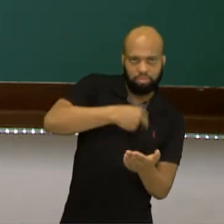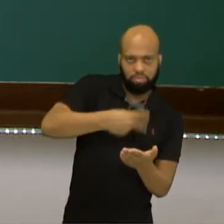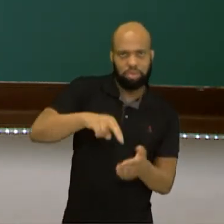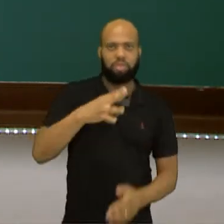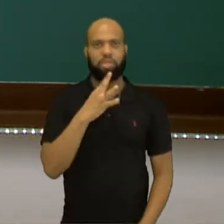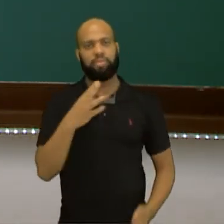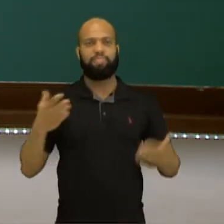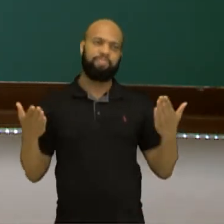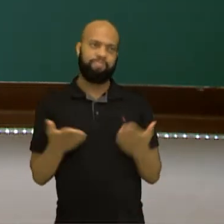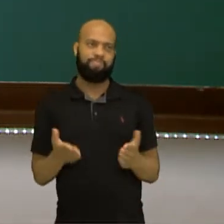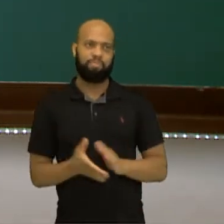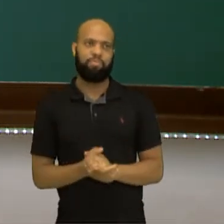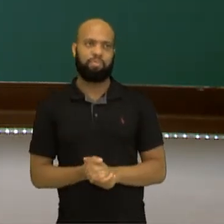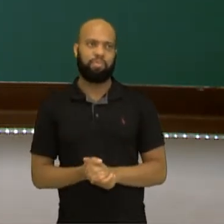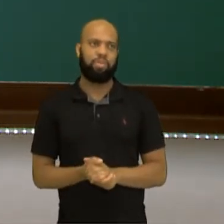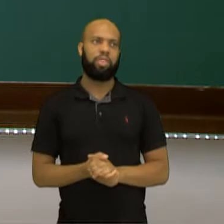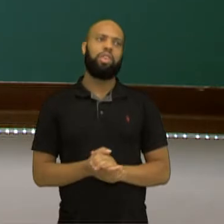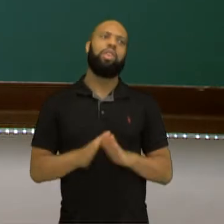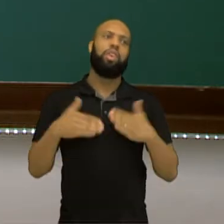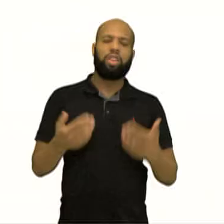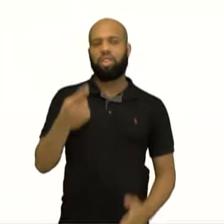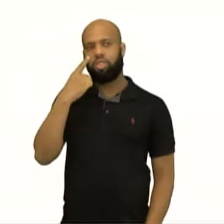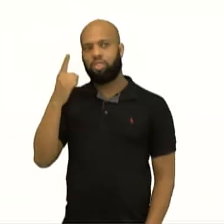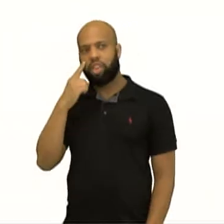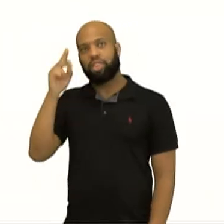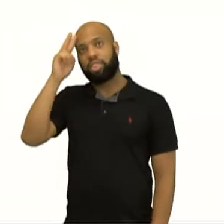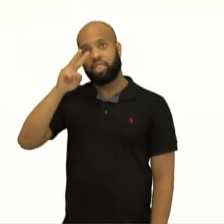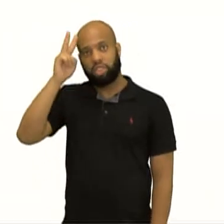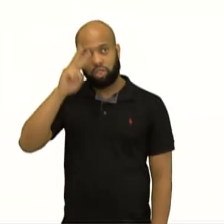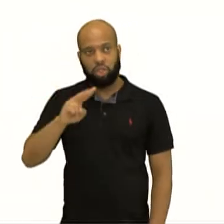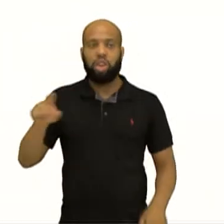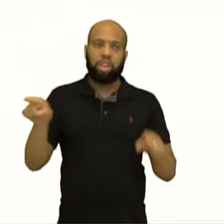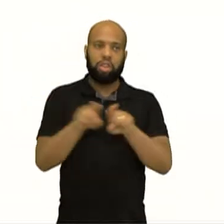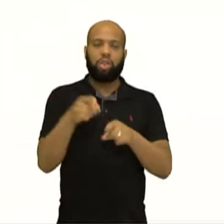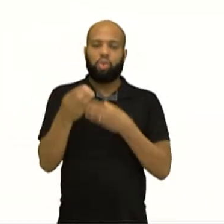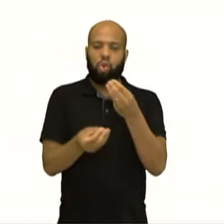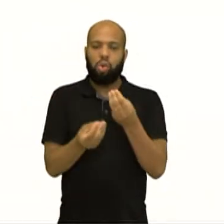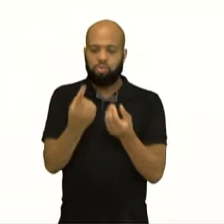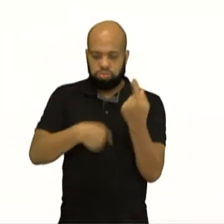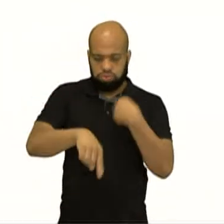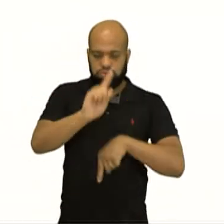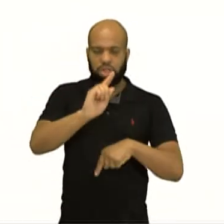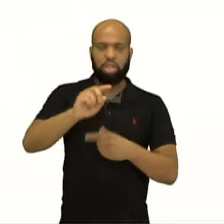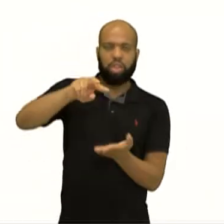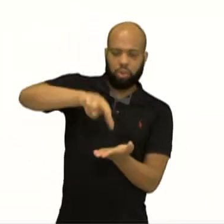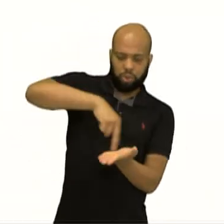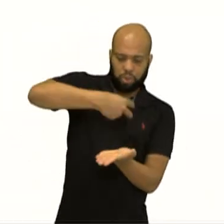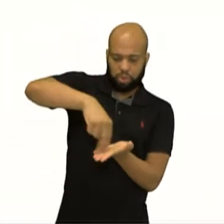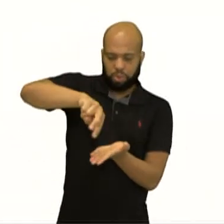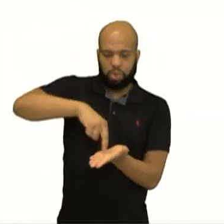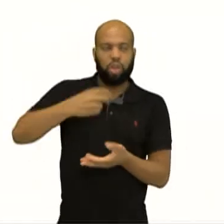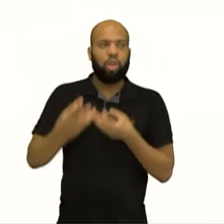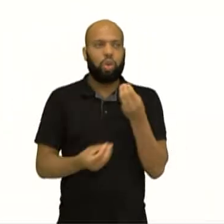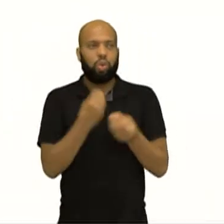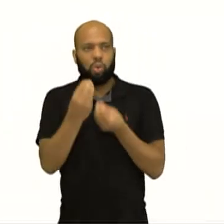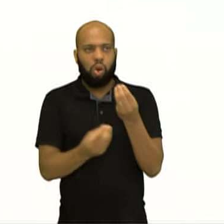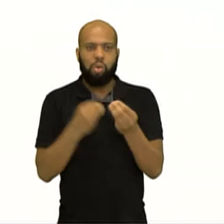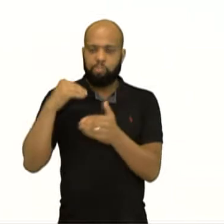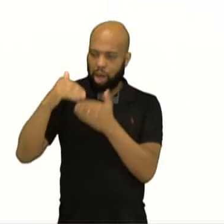conhece hoje. Então aqui um pouquinho da história e da evolução do skate, né? Aqui como ele foi